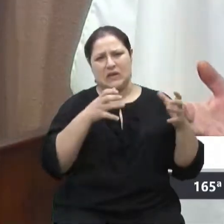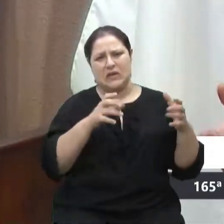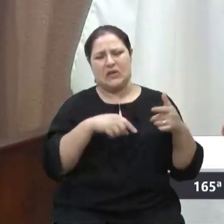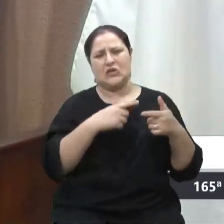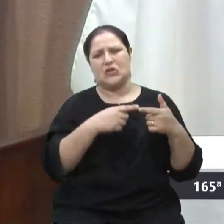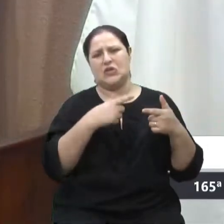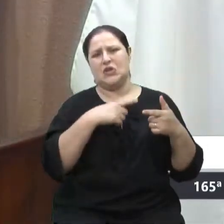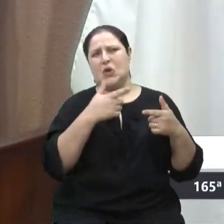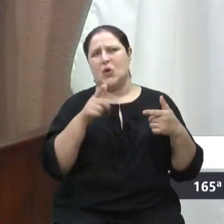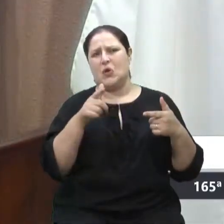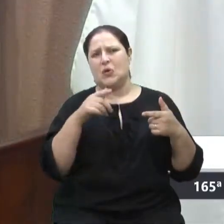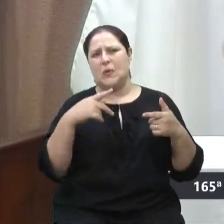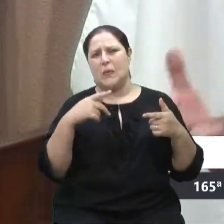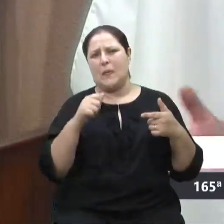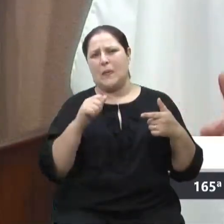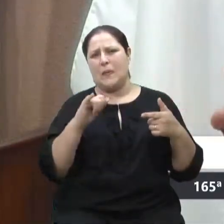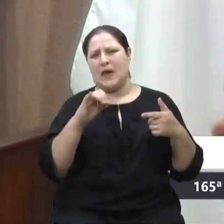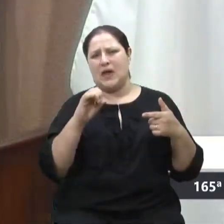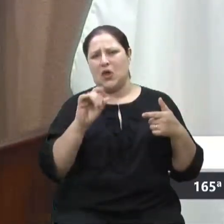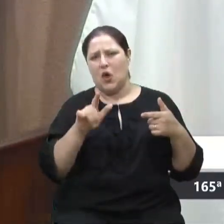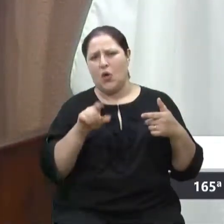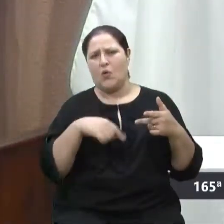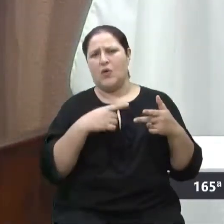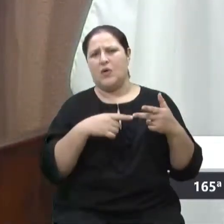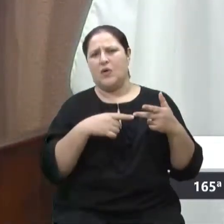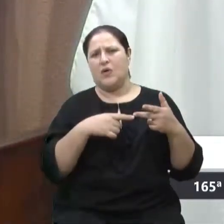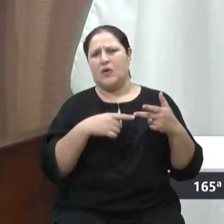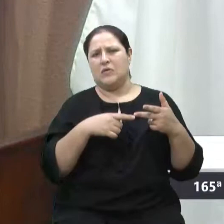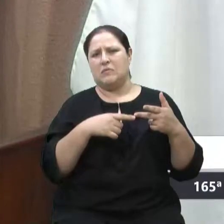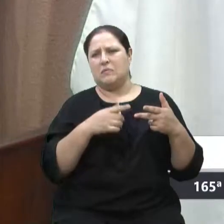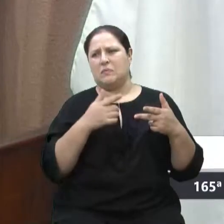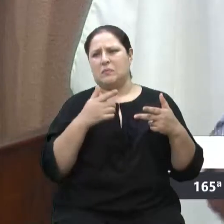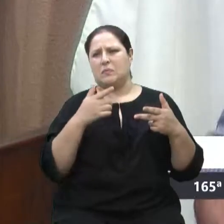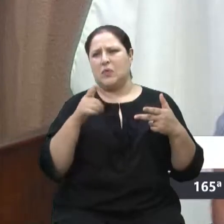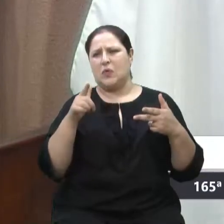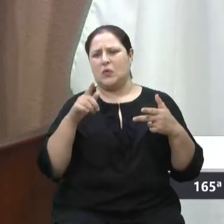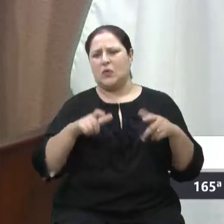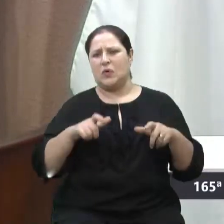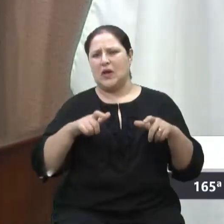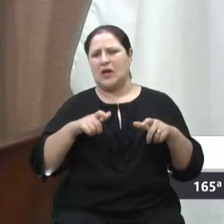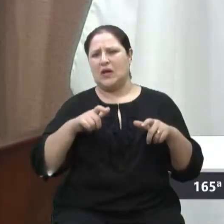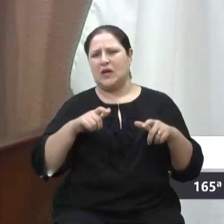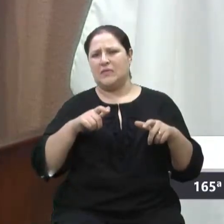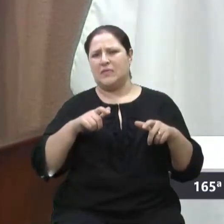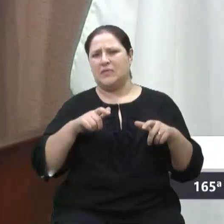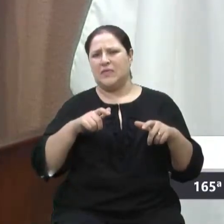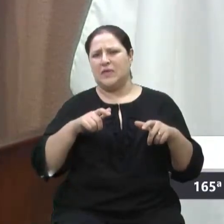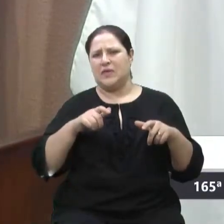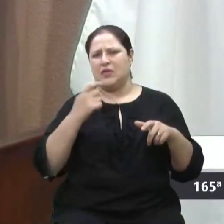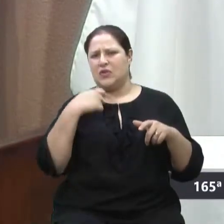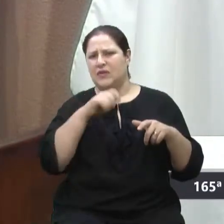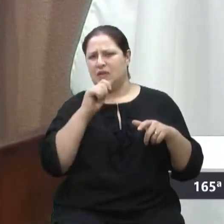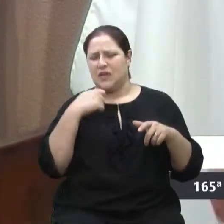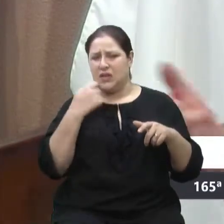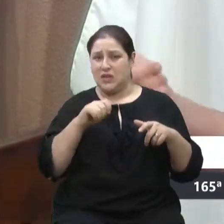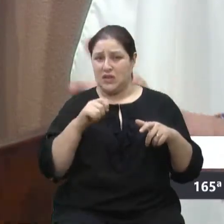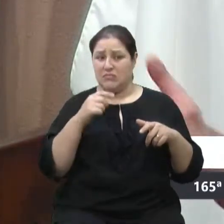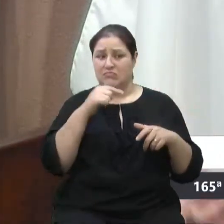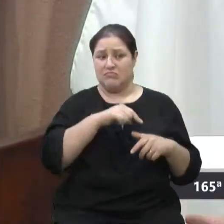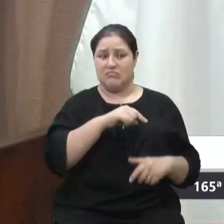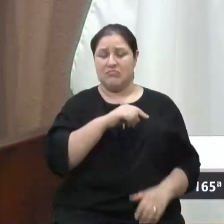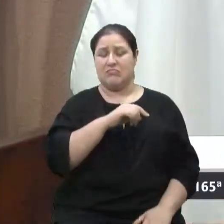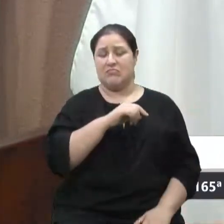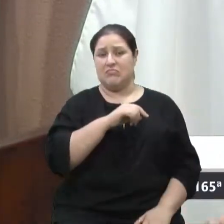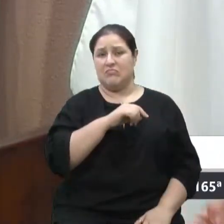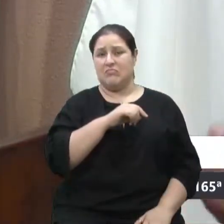grande aquela obra. Será que não existe uma possibilidade de uma das obrinhas, o TCC da Codeca fazer? E logo